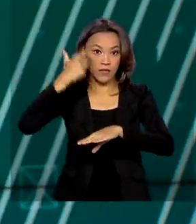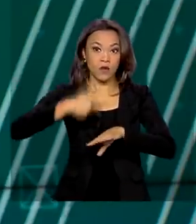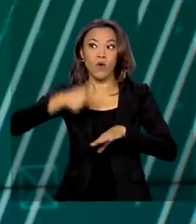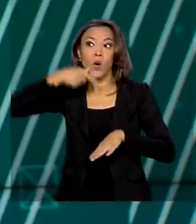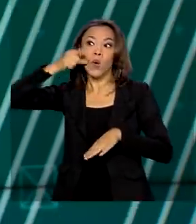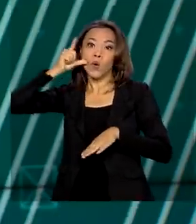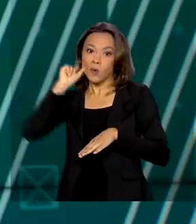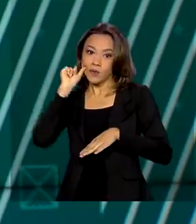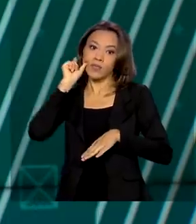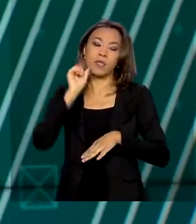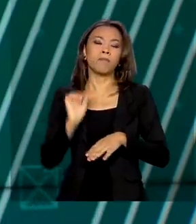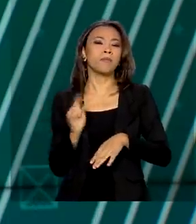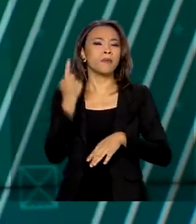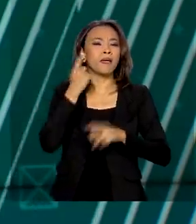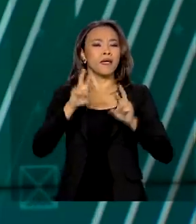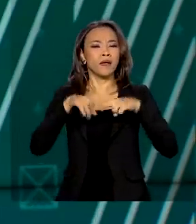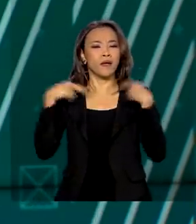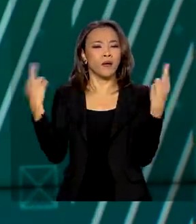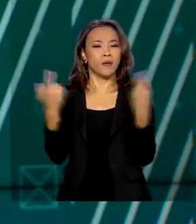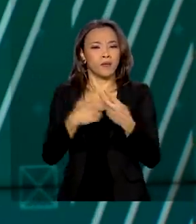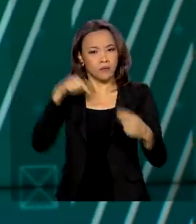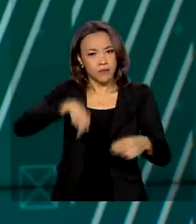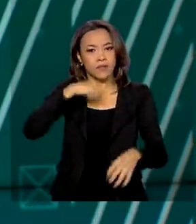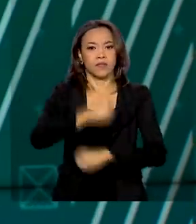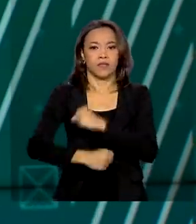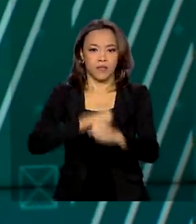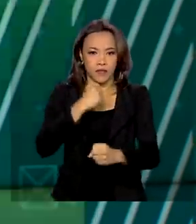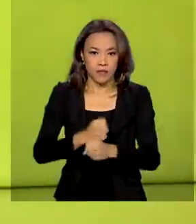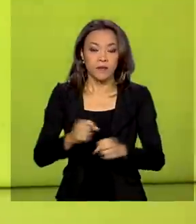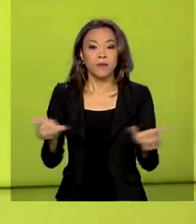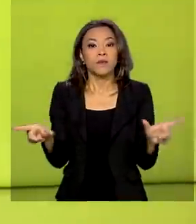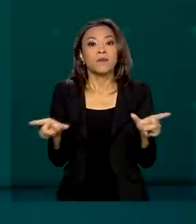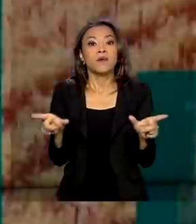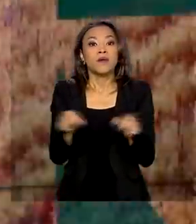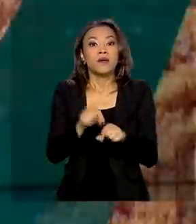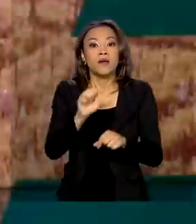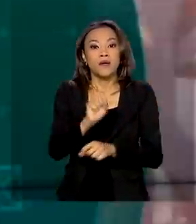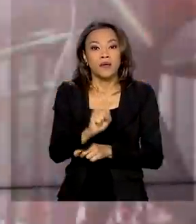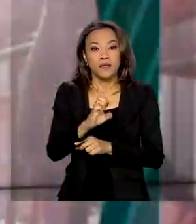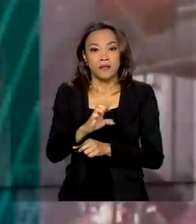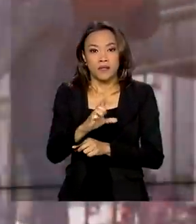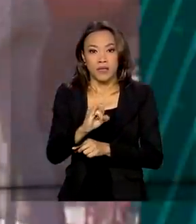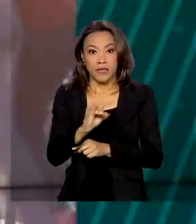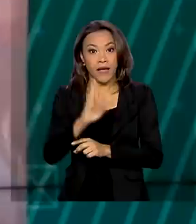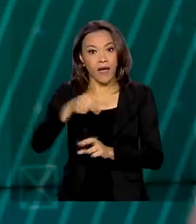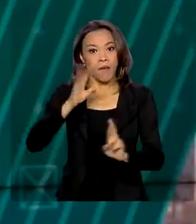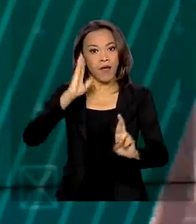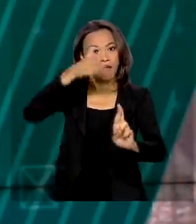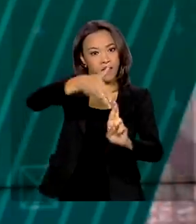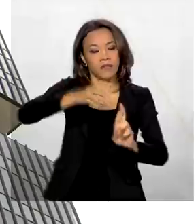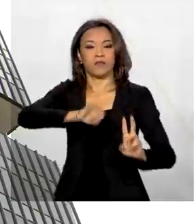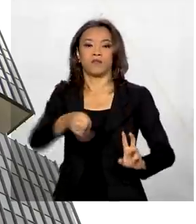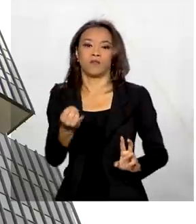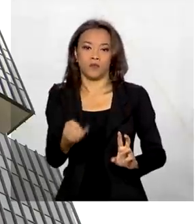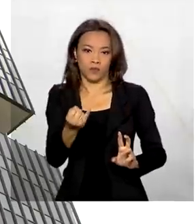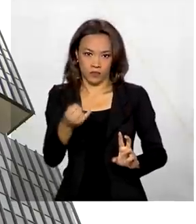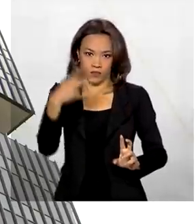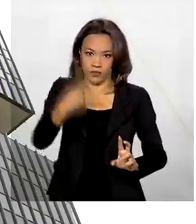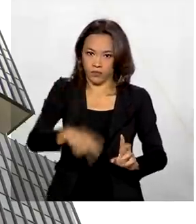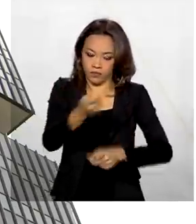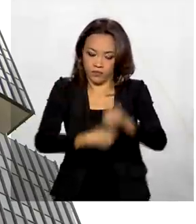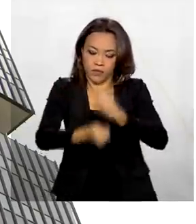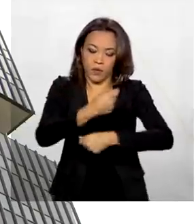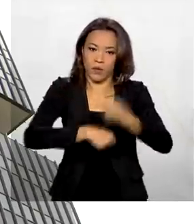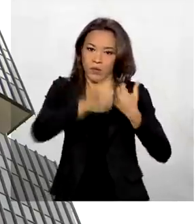do ano do Comitê de Política Monetária. A Selic serve de referência para os juros cobrados em toda a economia. Desde